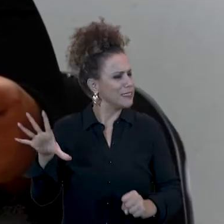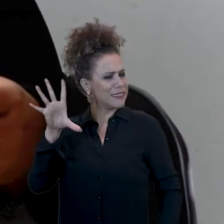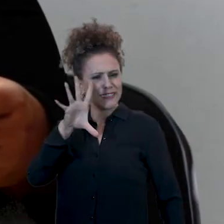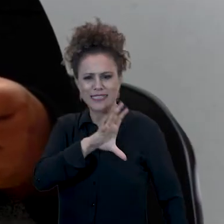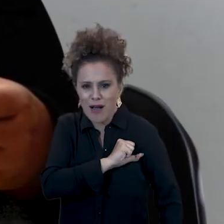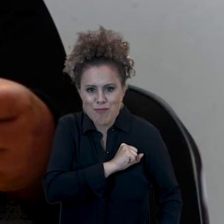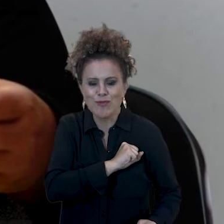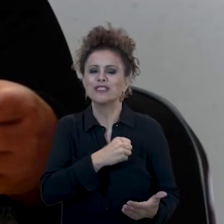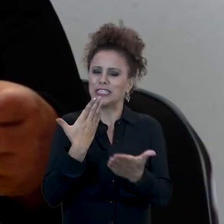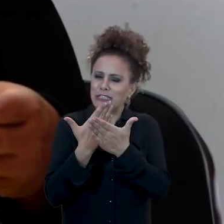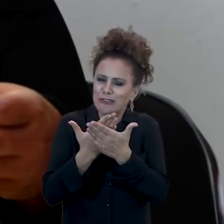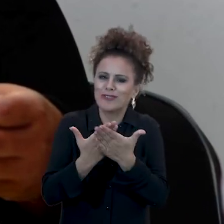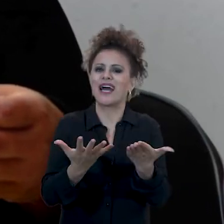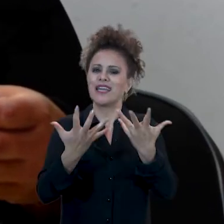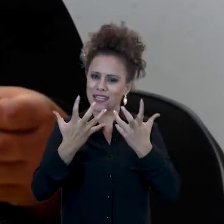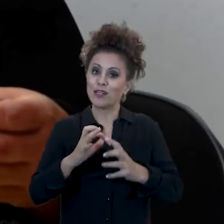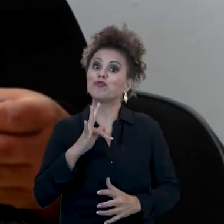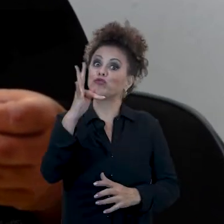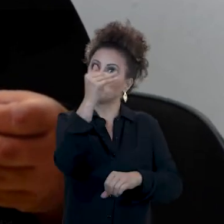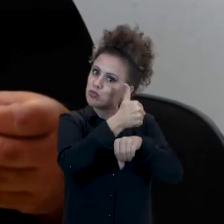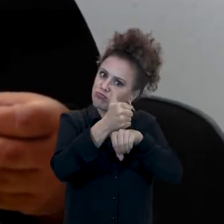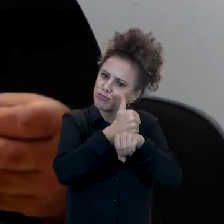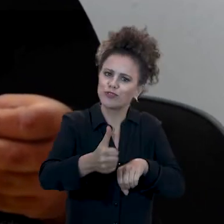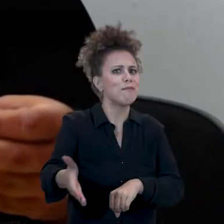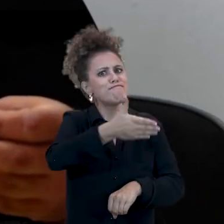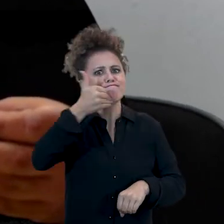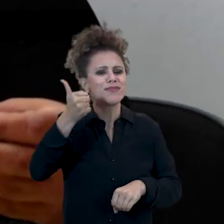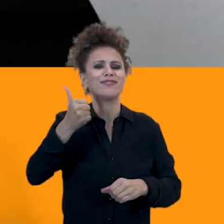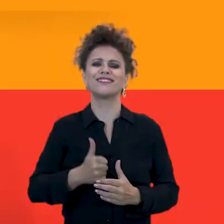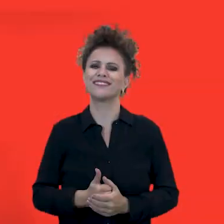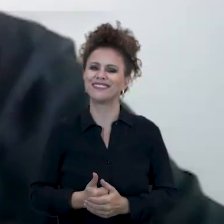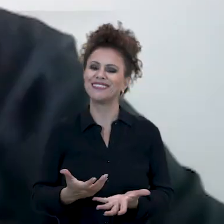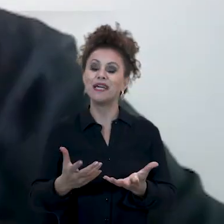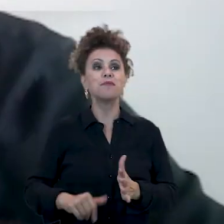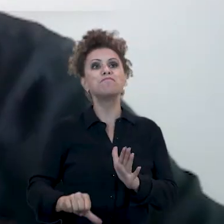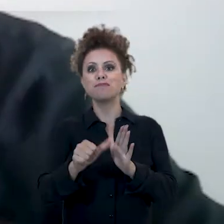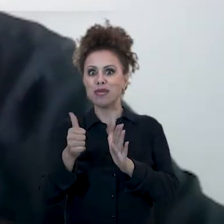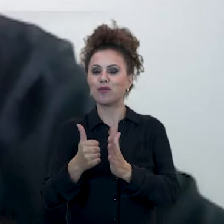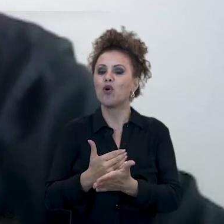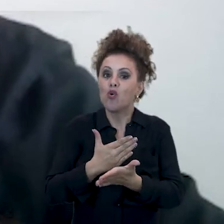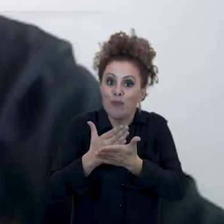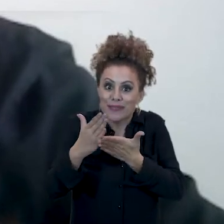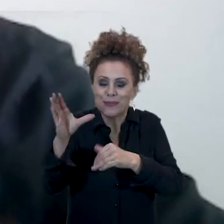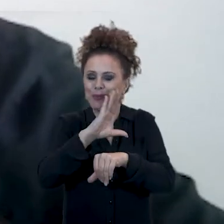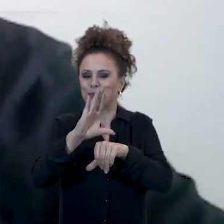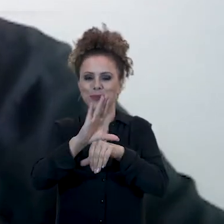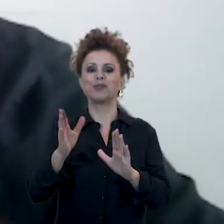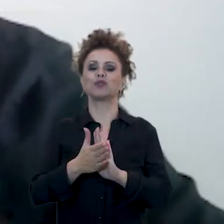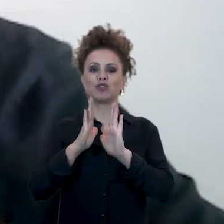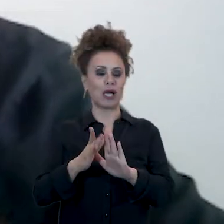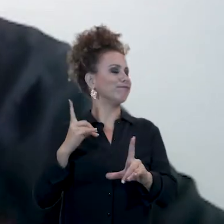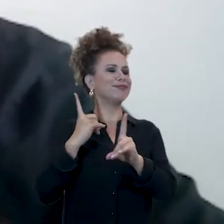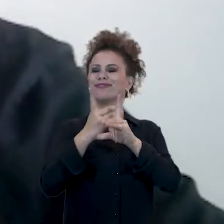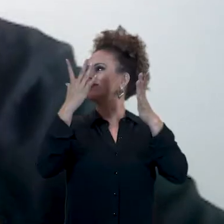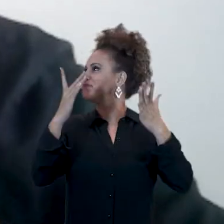amam o que fazem e que estejam dispostos a se dedicar e dar o máximo de si. Logo no primeiro semestre do curso, eu